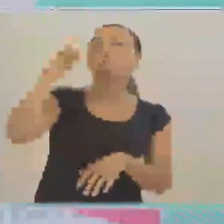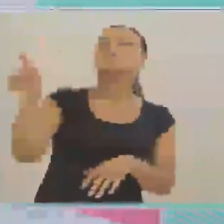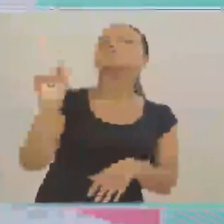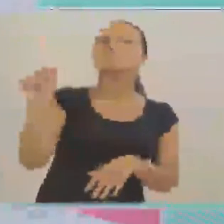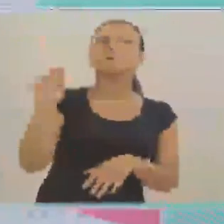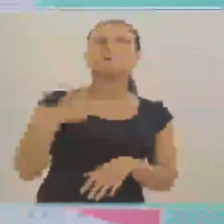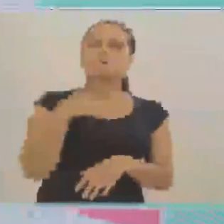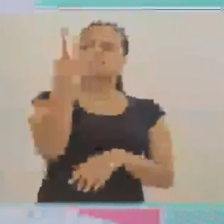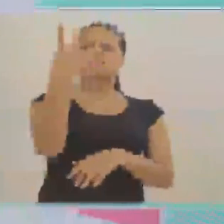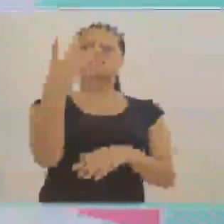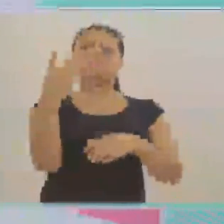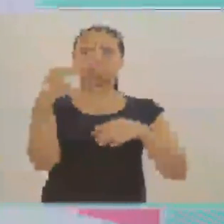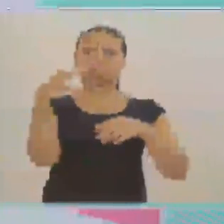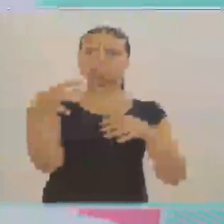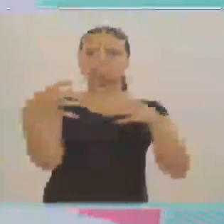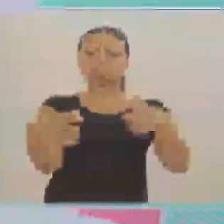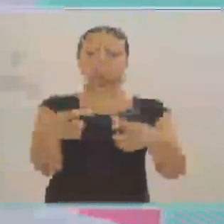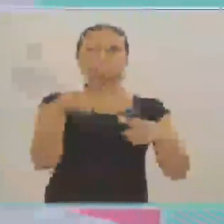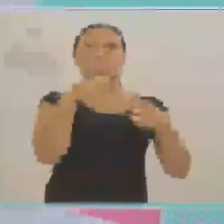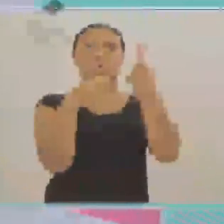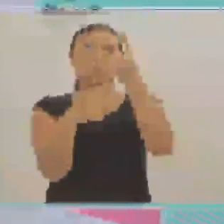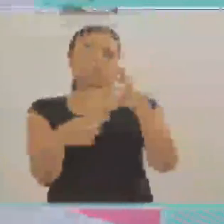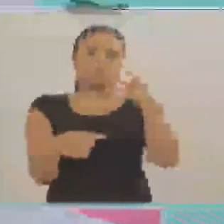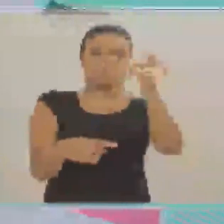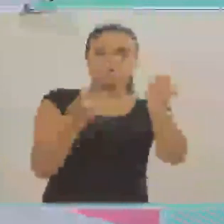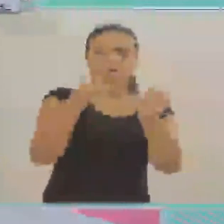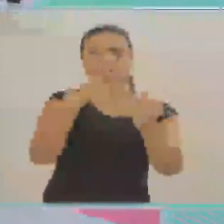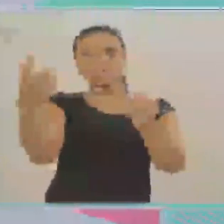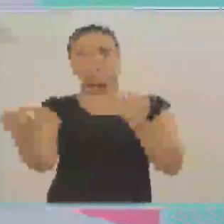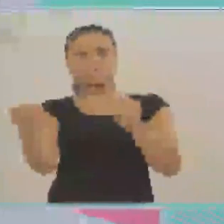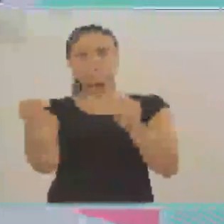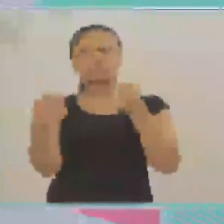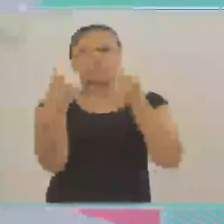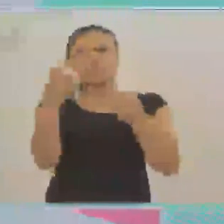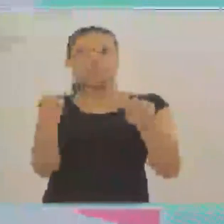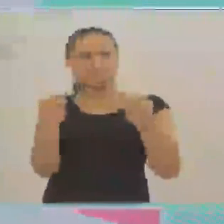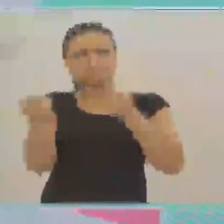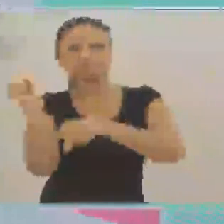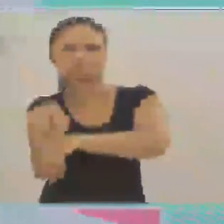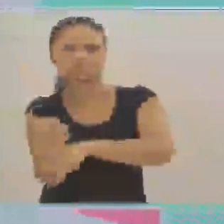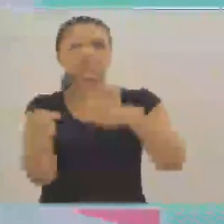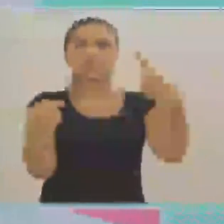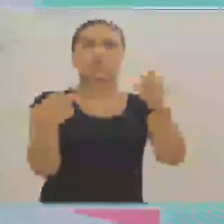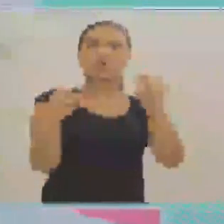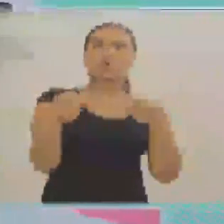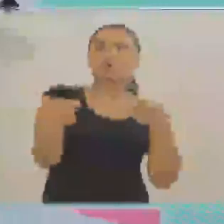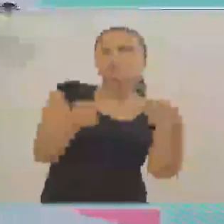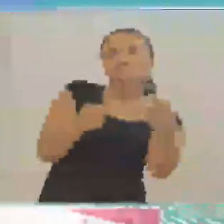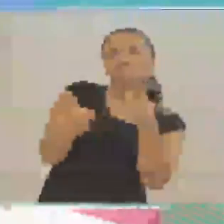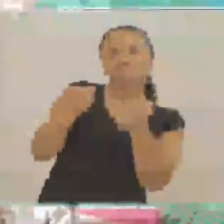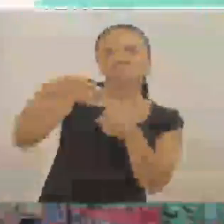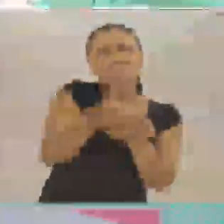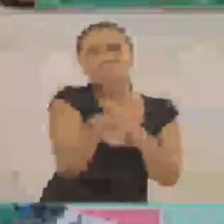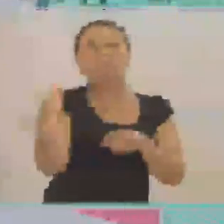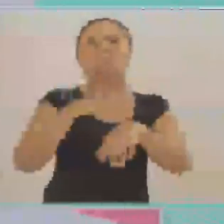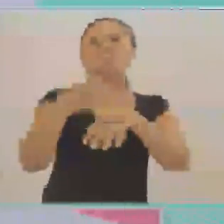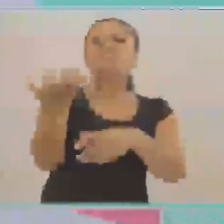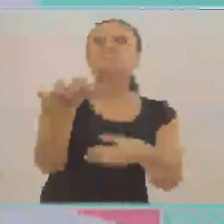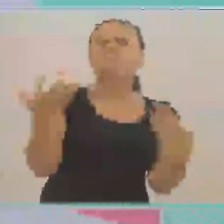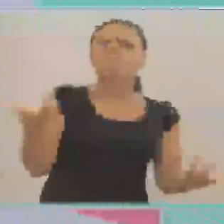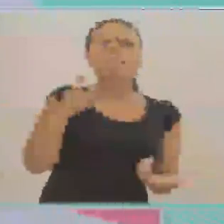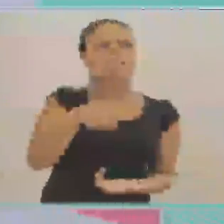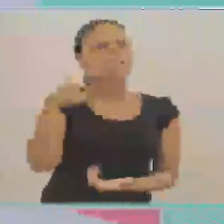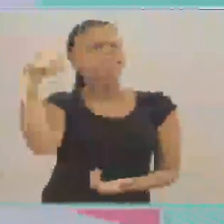interessante é que a gente tem dois comandos, né? Um na mão e o outro na outra. Um é pra frear e o outro é pra direcionar o esqui na